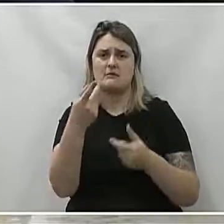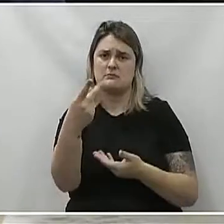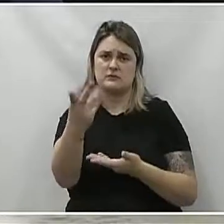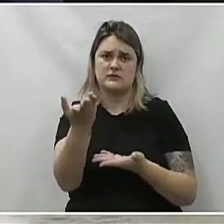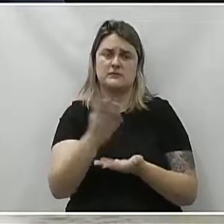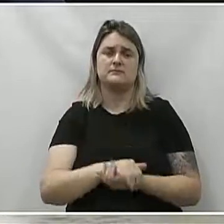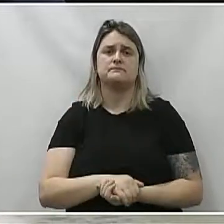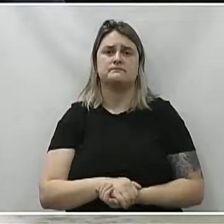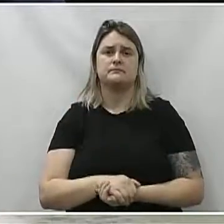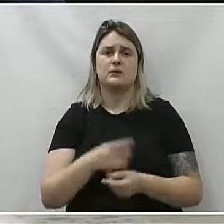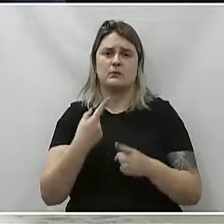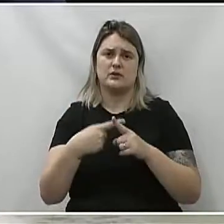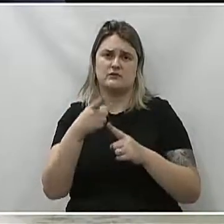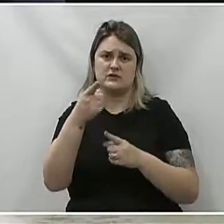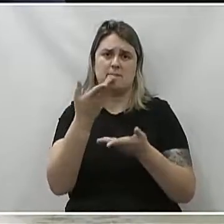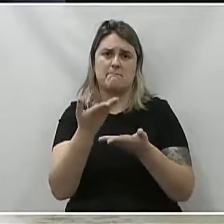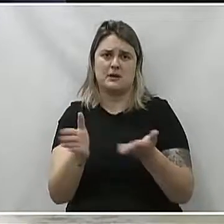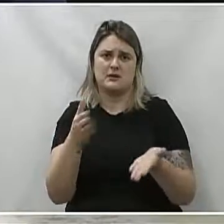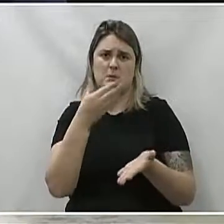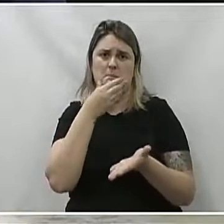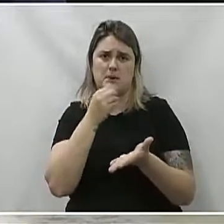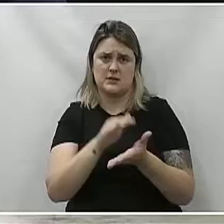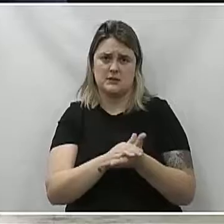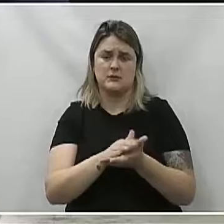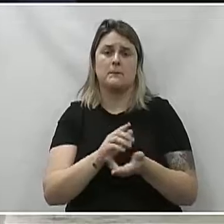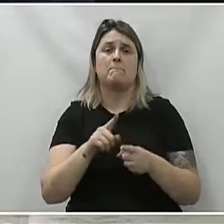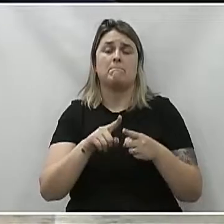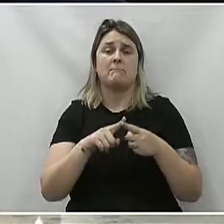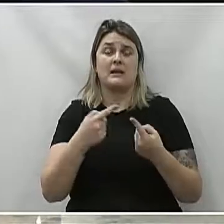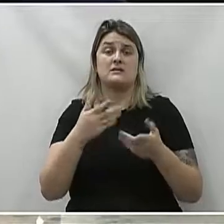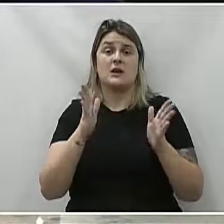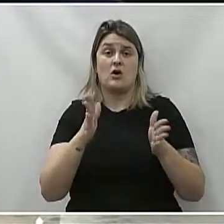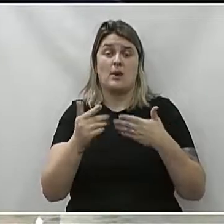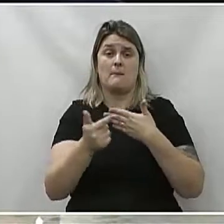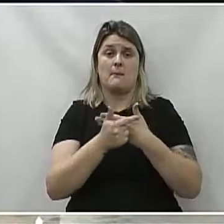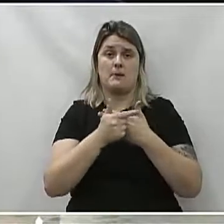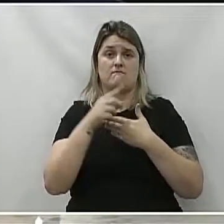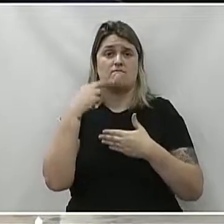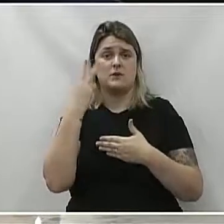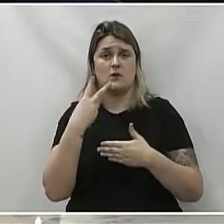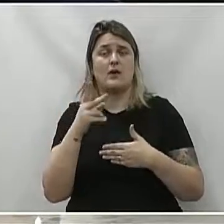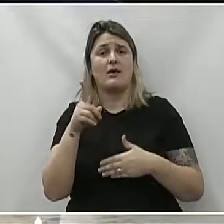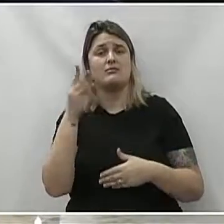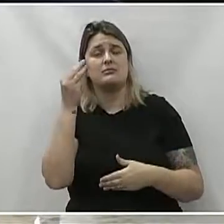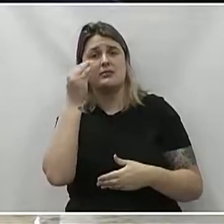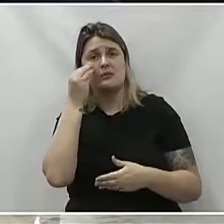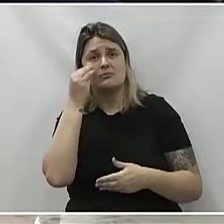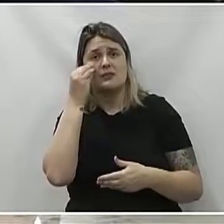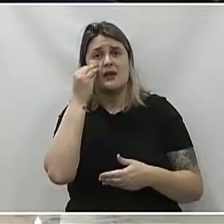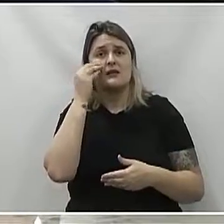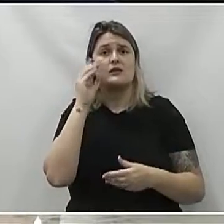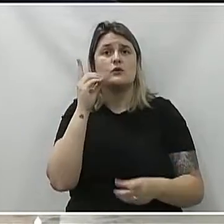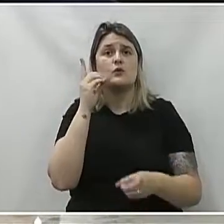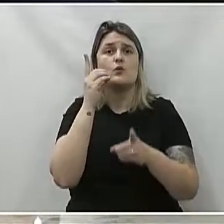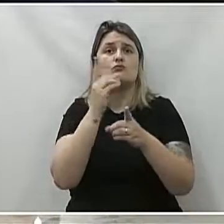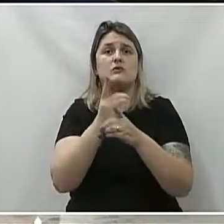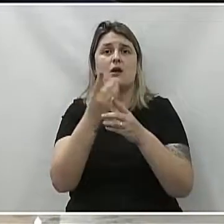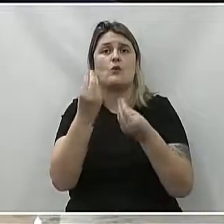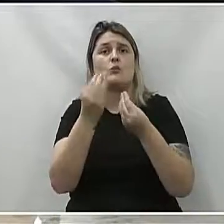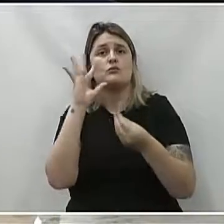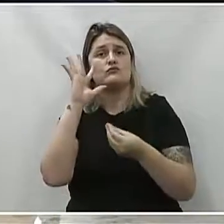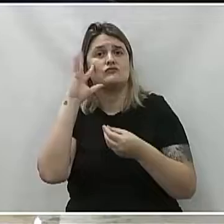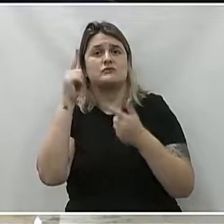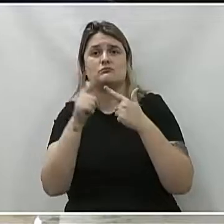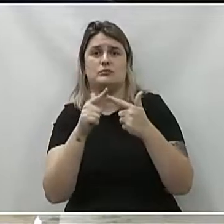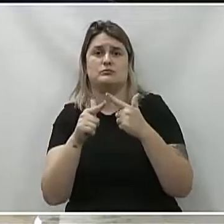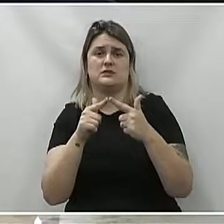senhora pela perca do seu marido, mas estar vereador é buscar meios e alternativas para que a gente